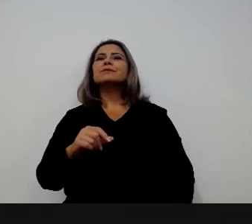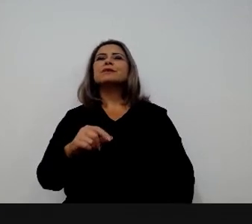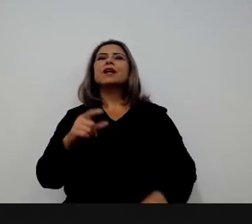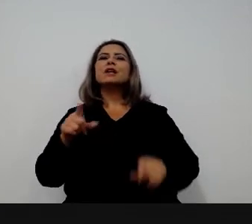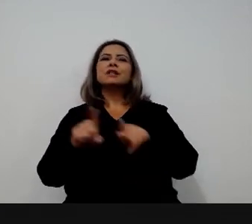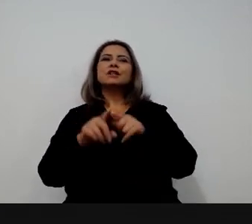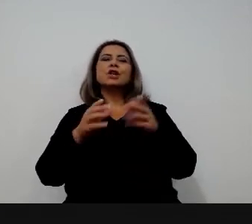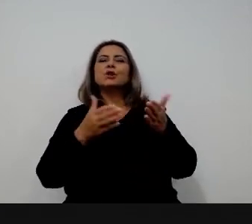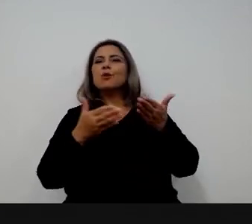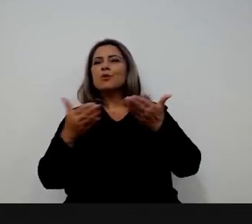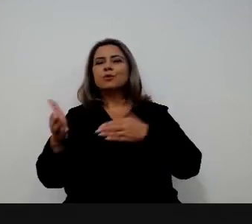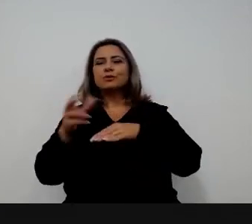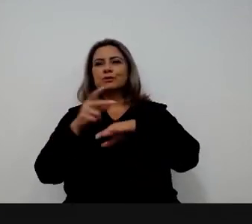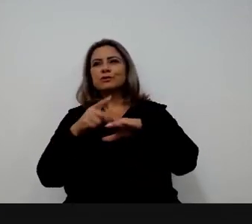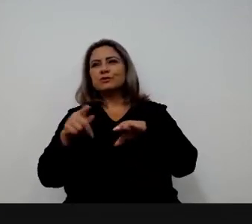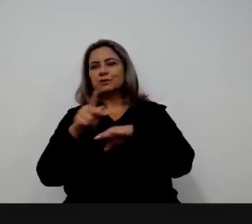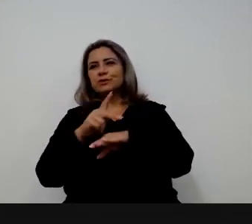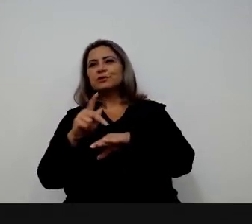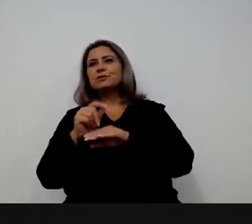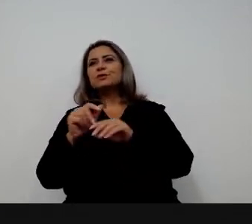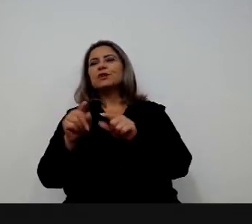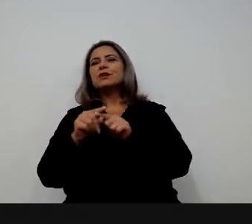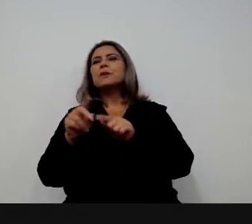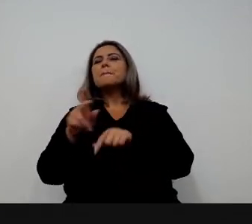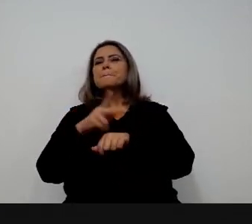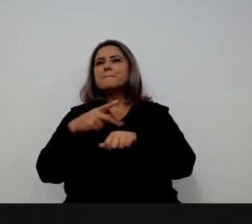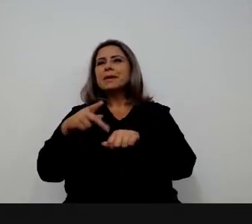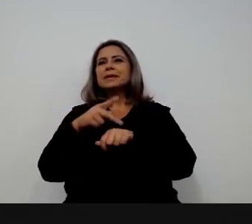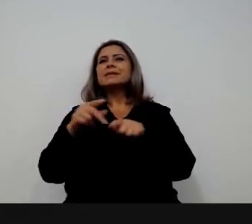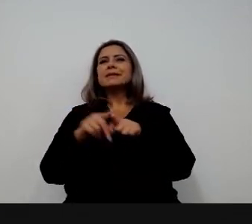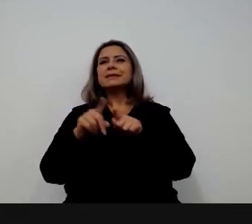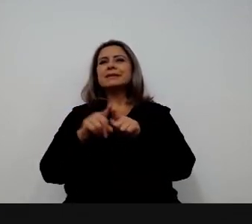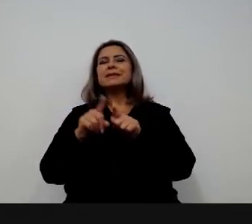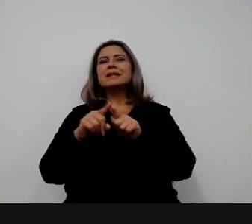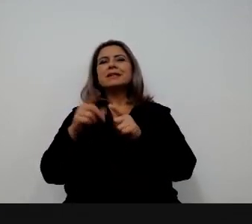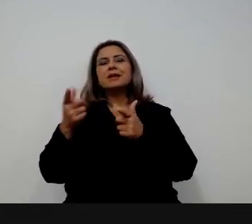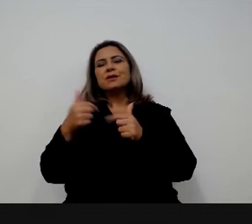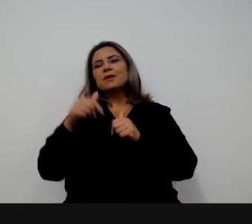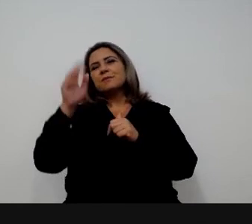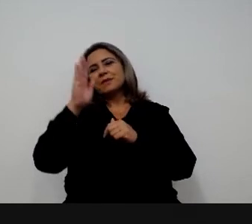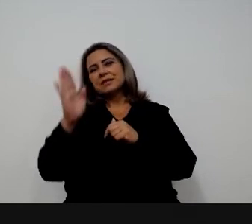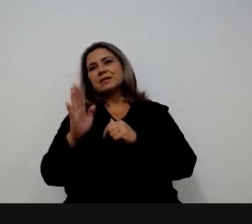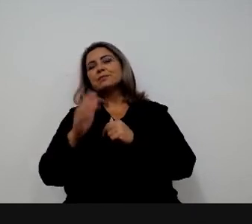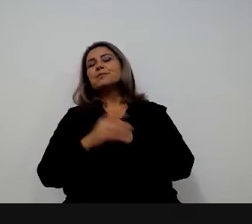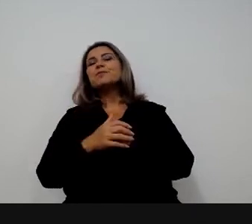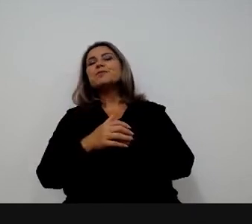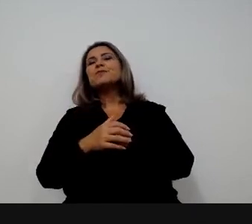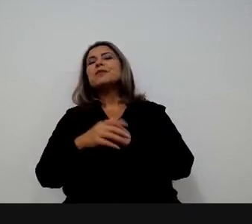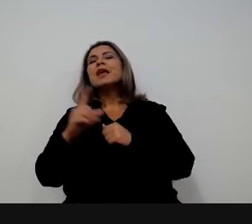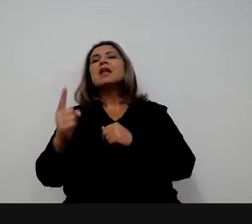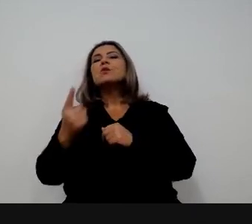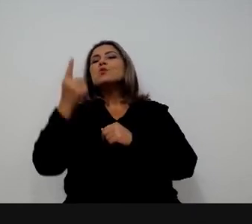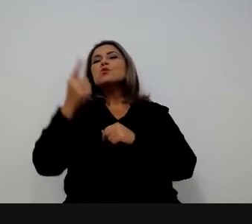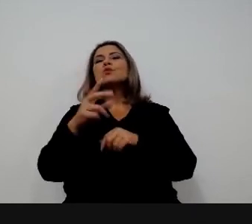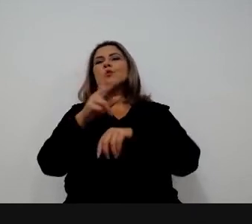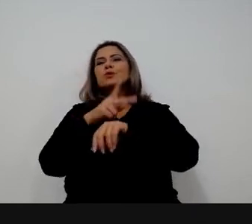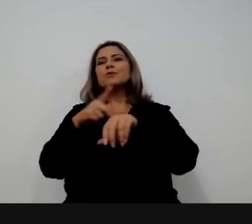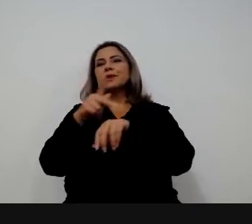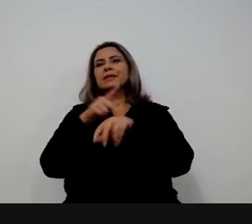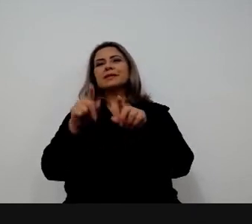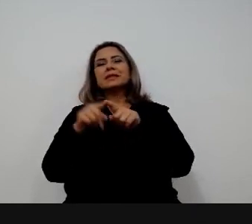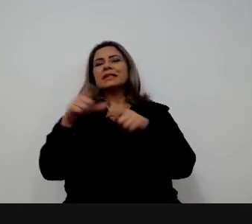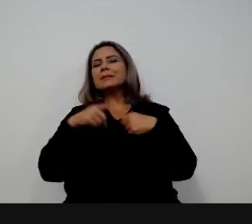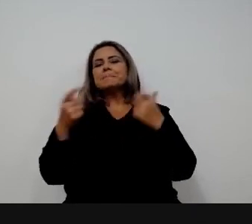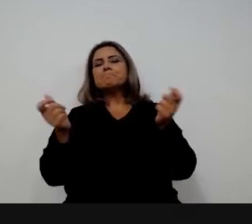OCDE tinham os países convidados então países também que são mais pares do Brasil e o Brasil era o único país que não tinha